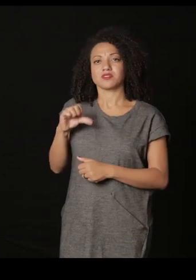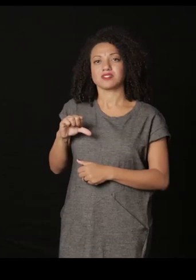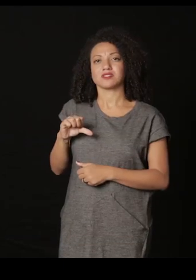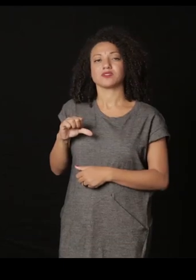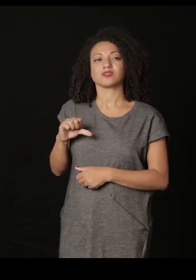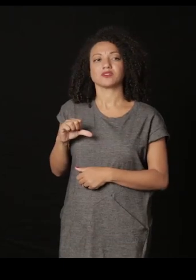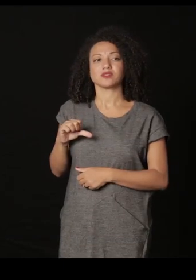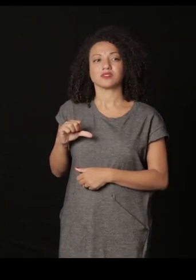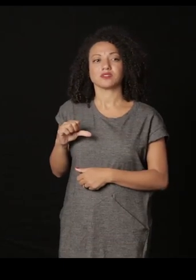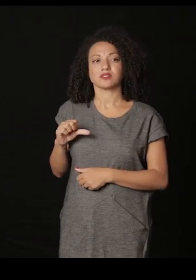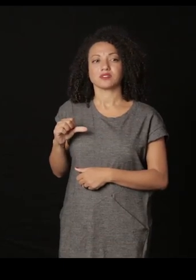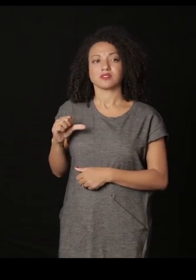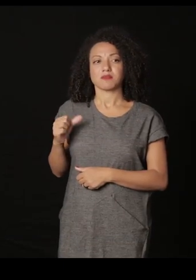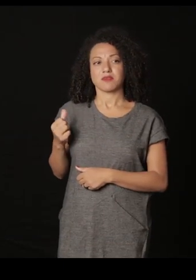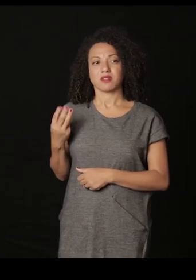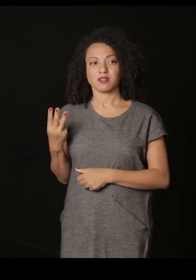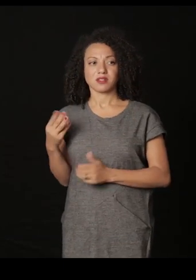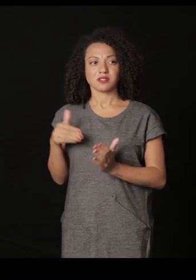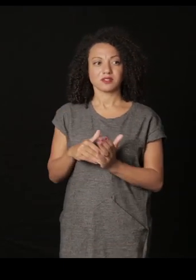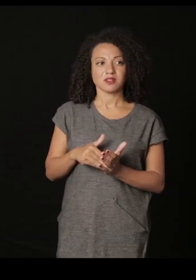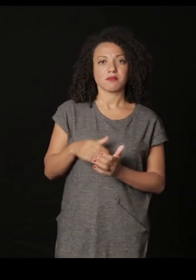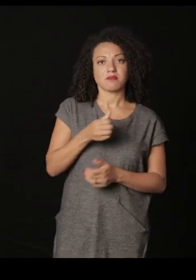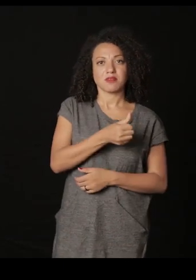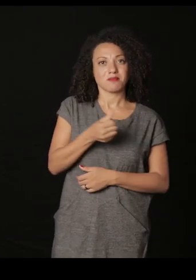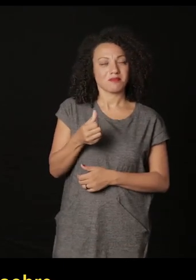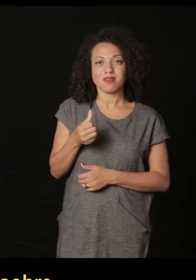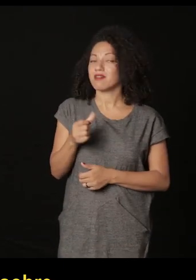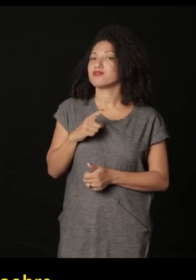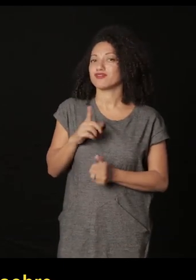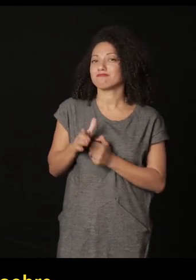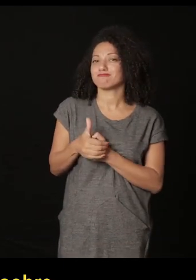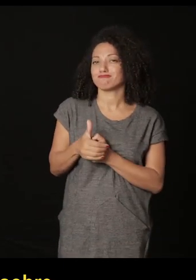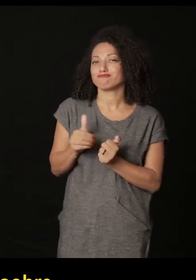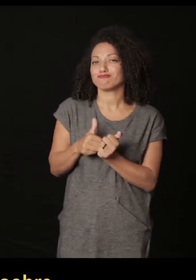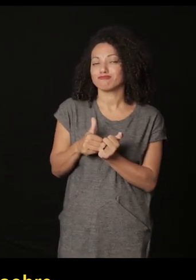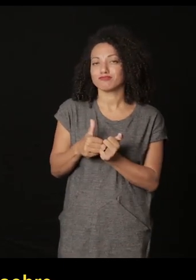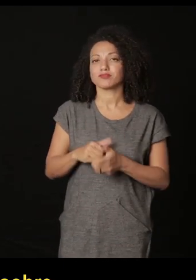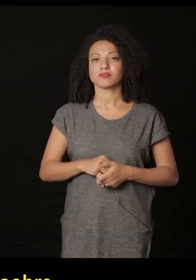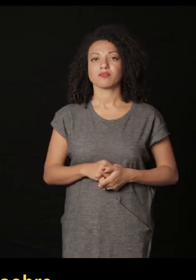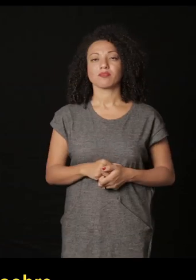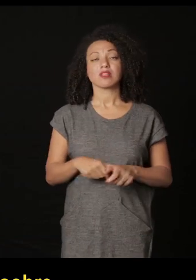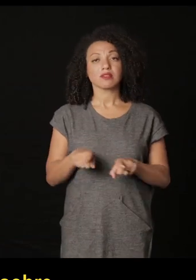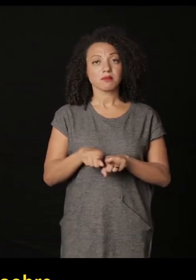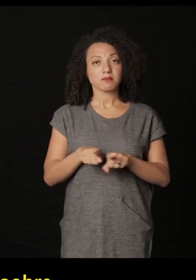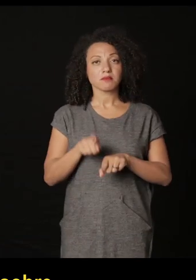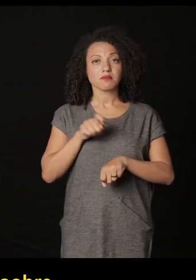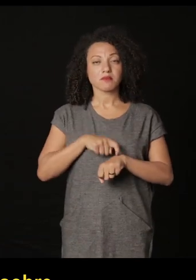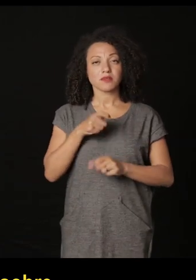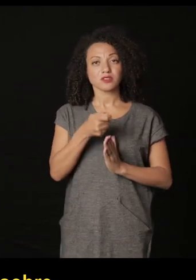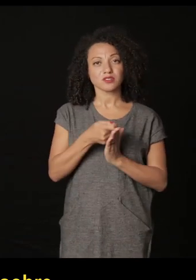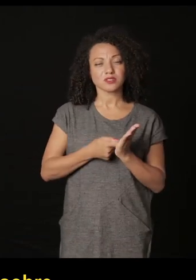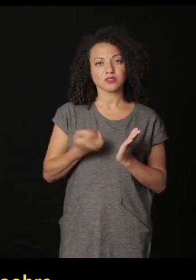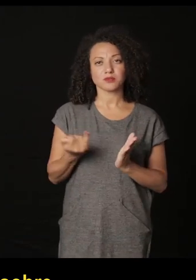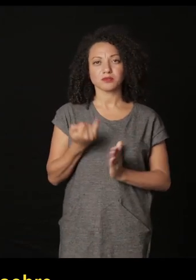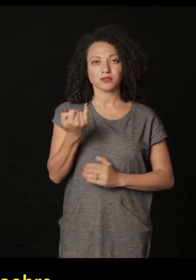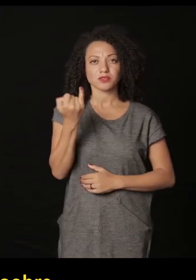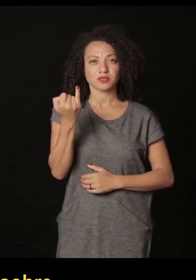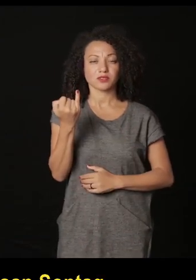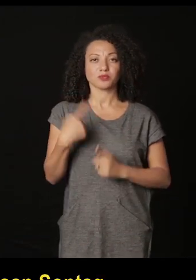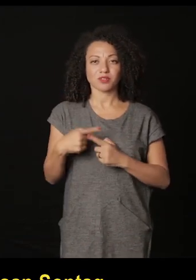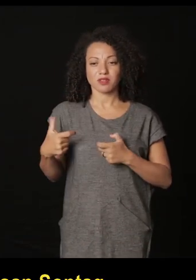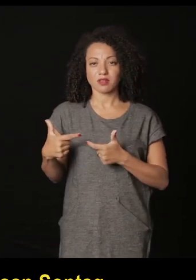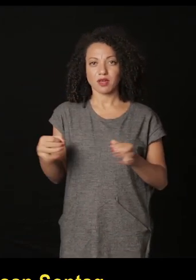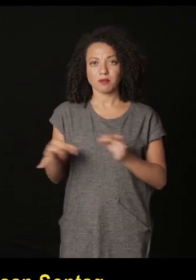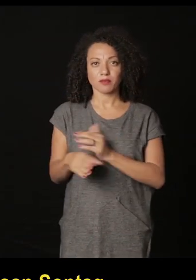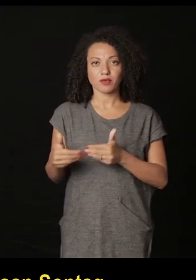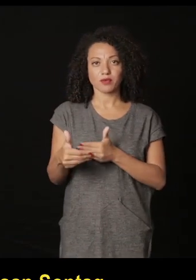momento no qual os textos importantes os primeiros de post-guerra de teoría sobre fotografia salen como